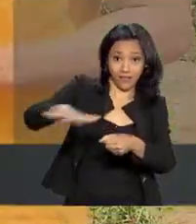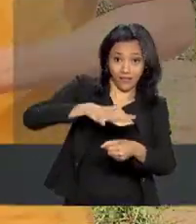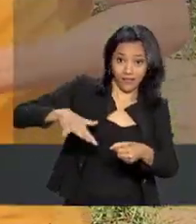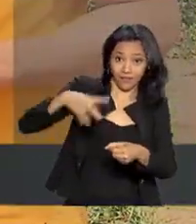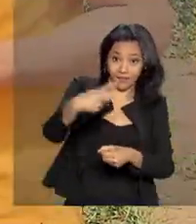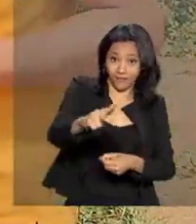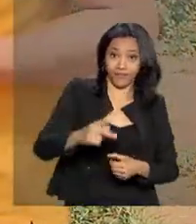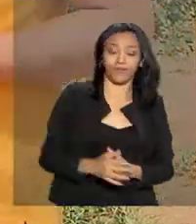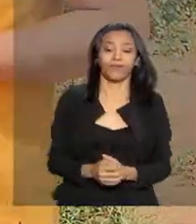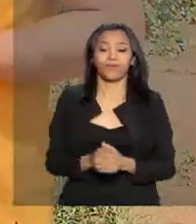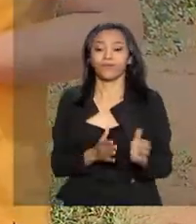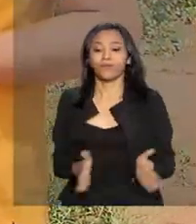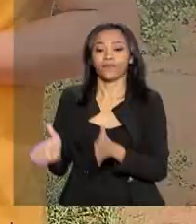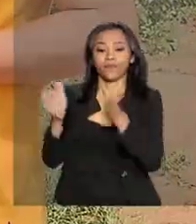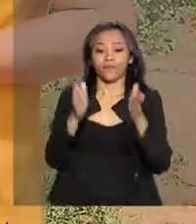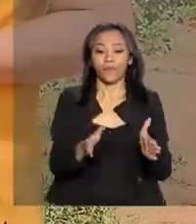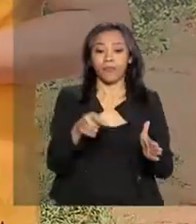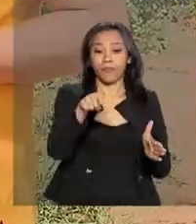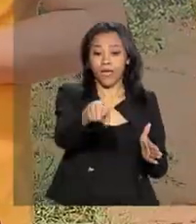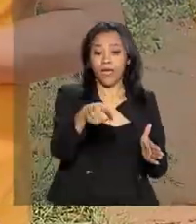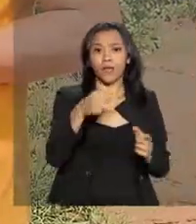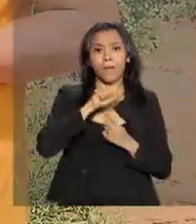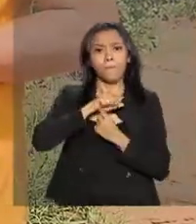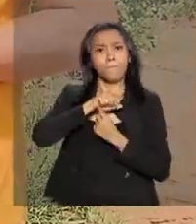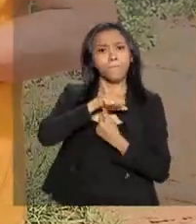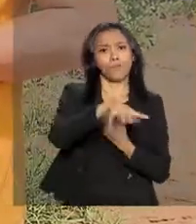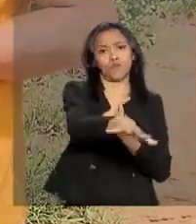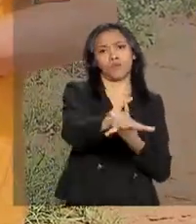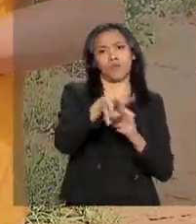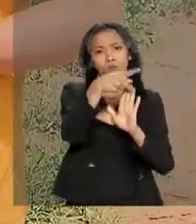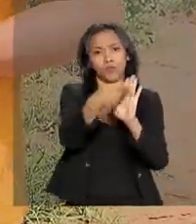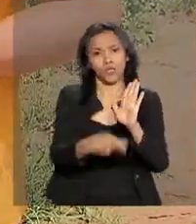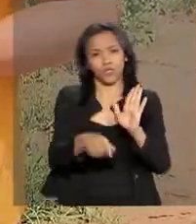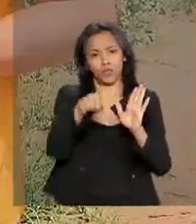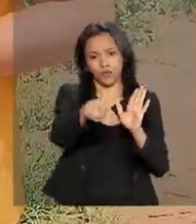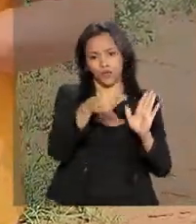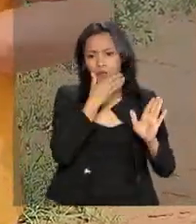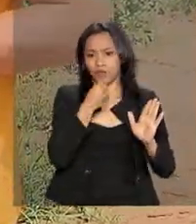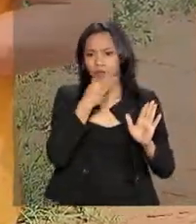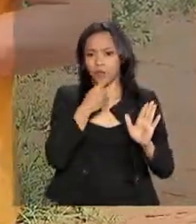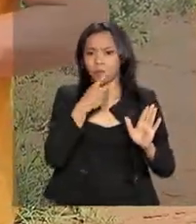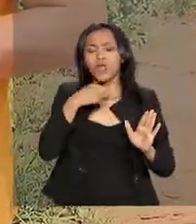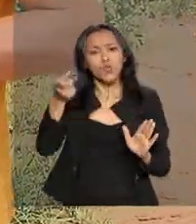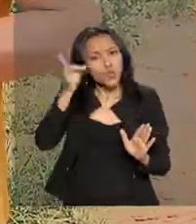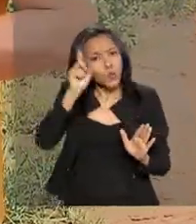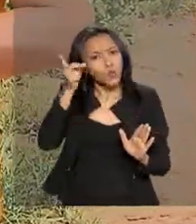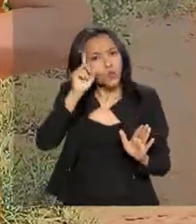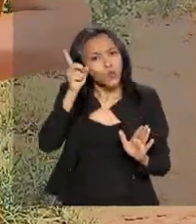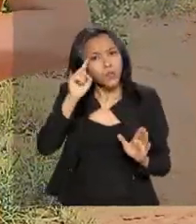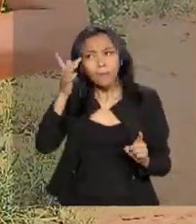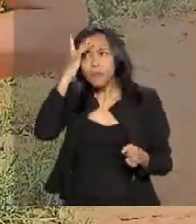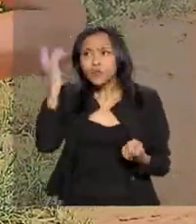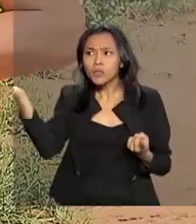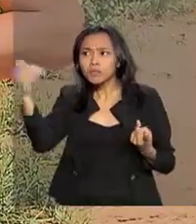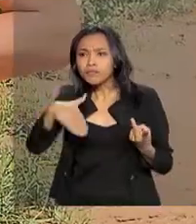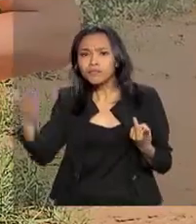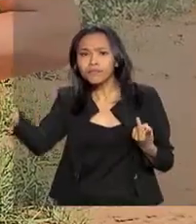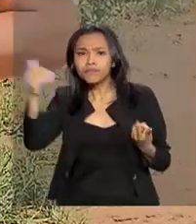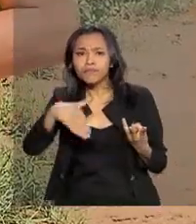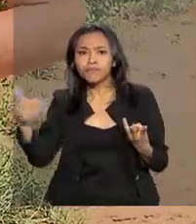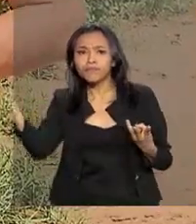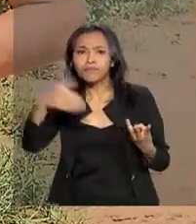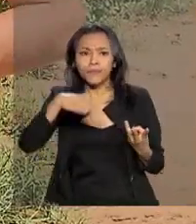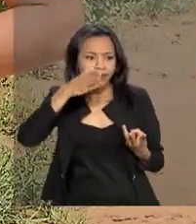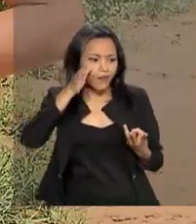E o Traoré já se tornou um multiplicador do projeto aqui no Mali. Ele conta que, diariamente, recebe pessoas interessadas em